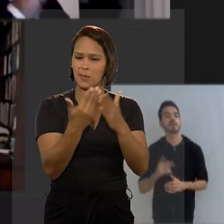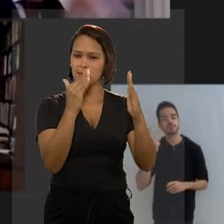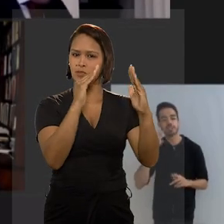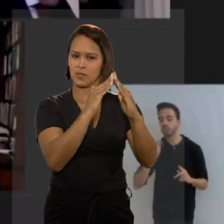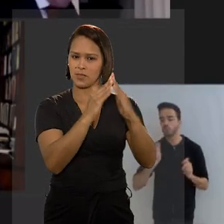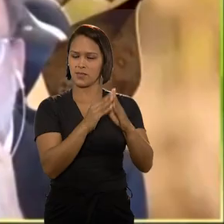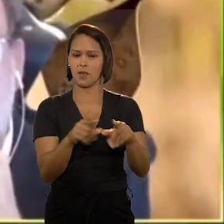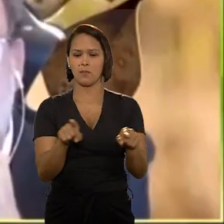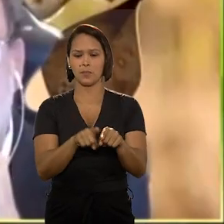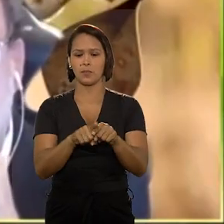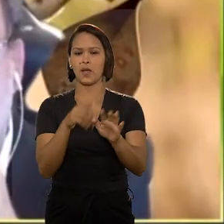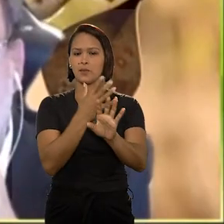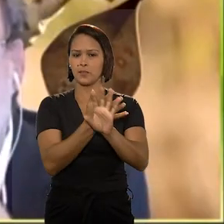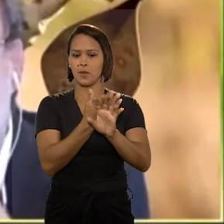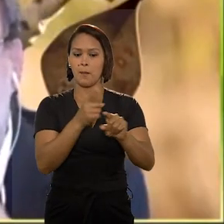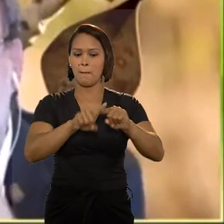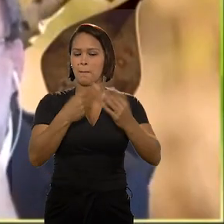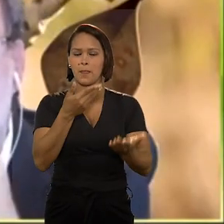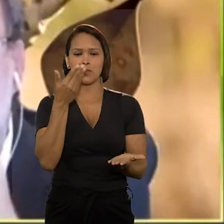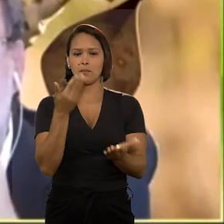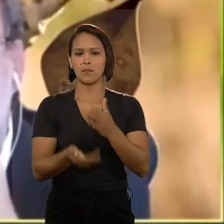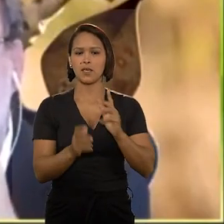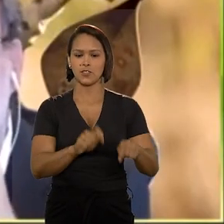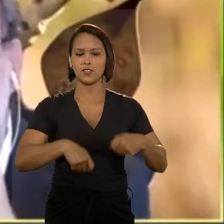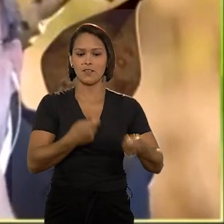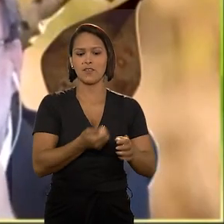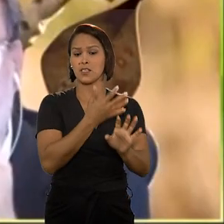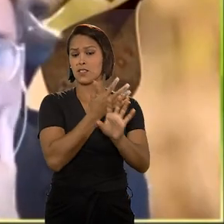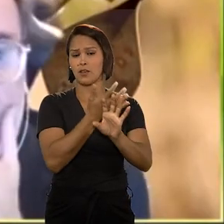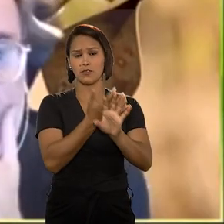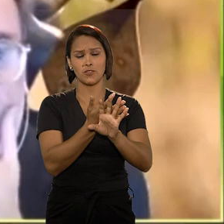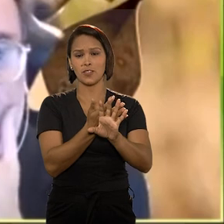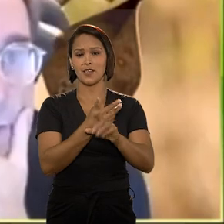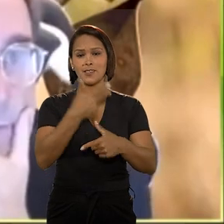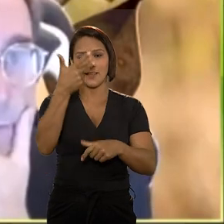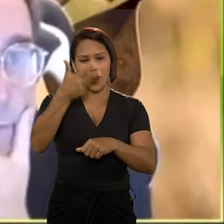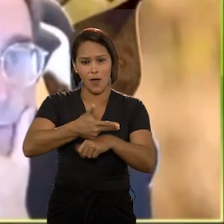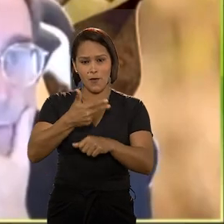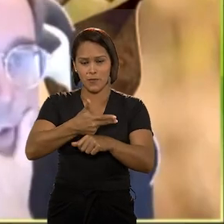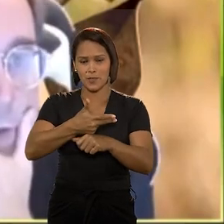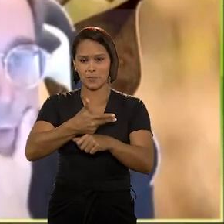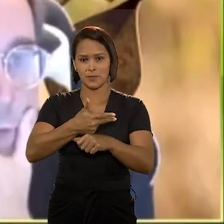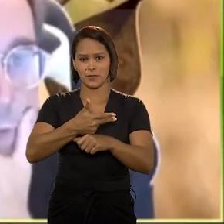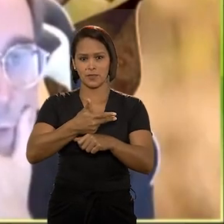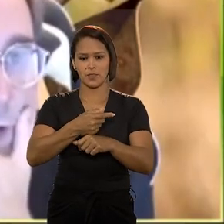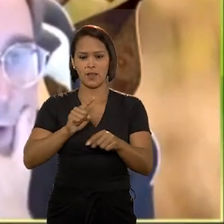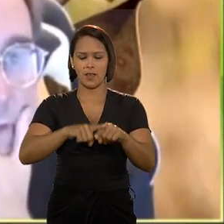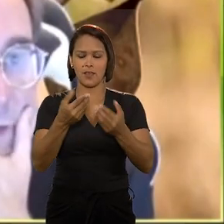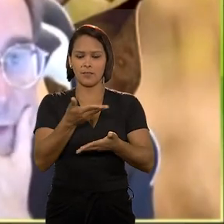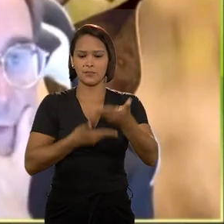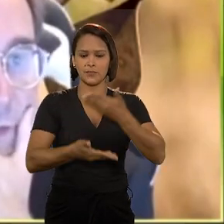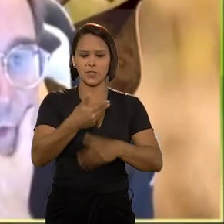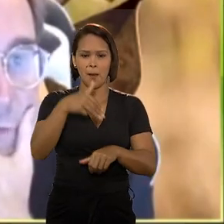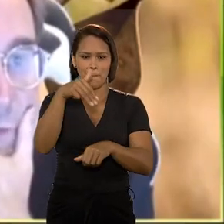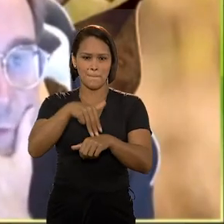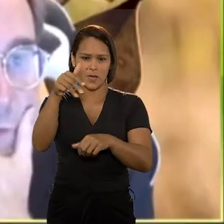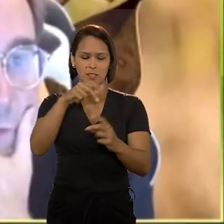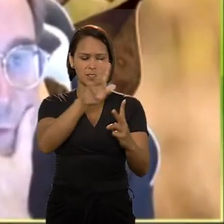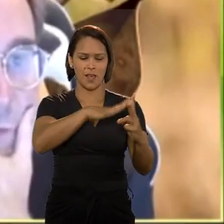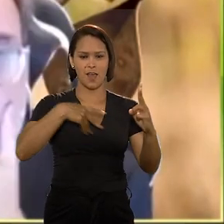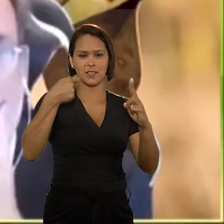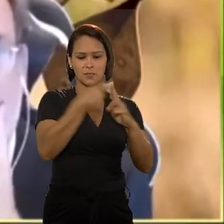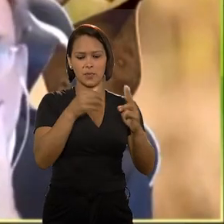as videoconferências. Para o ministro, não há cessamento de defesa se a audiência ocorre em tempo real, permitindo a interação entre o